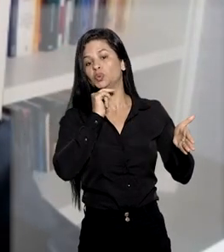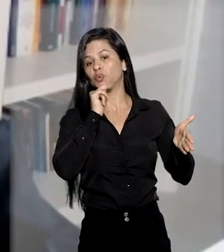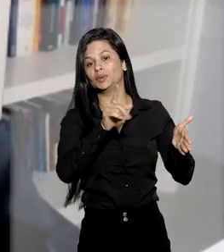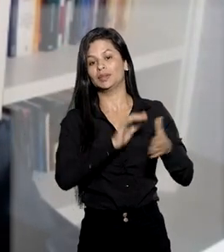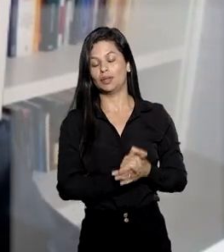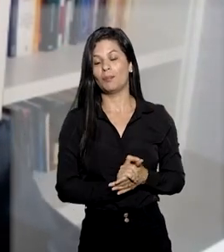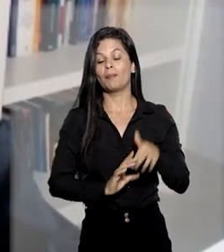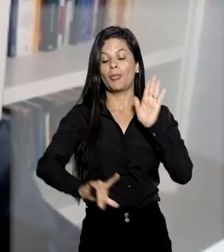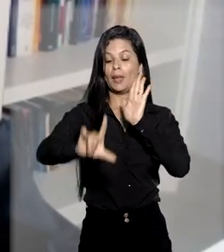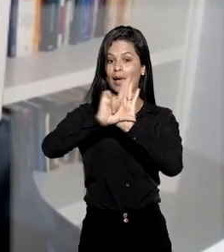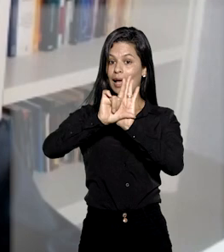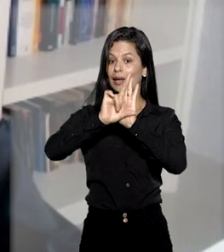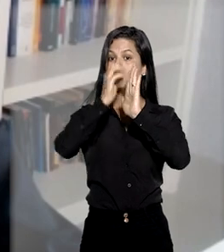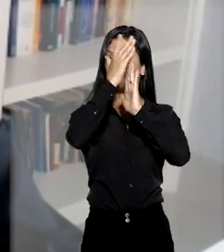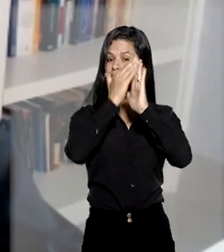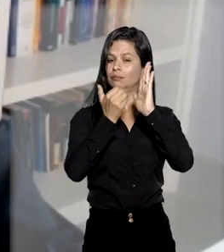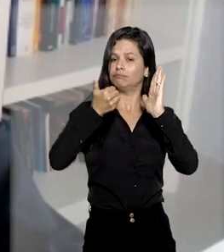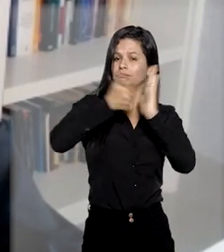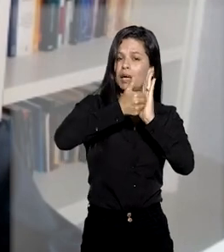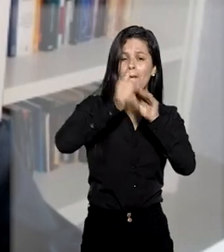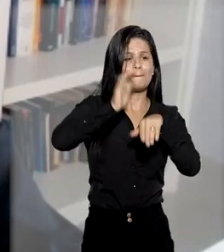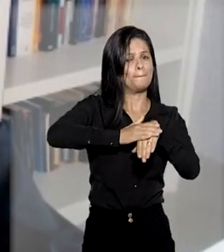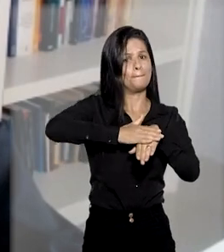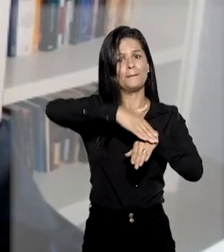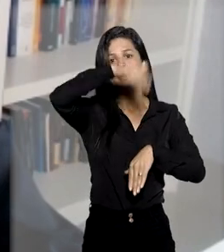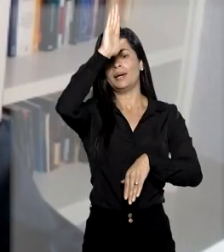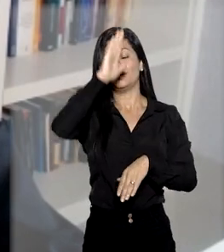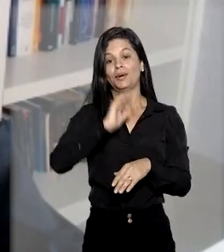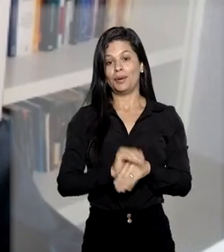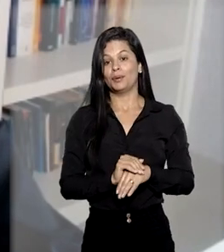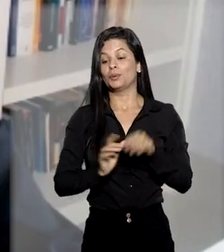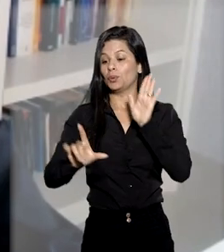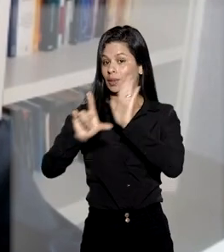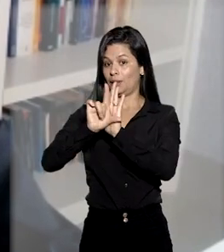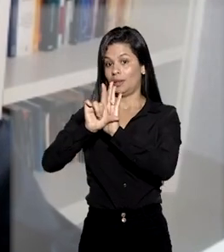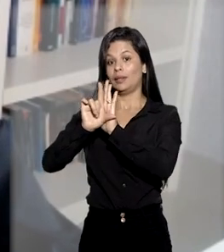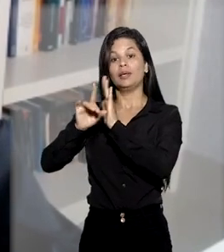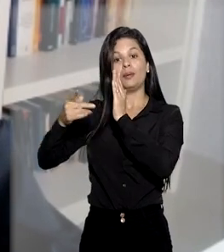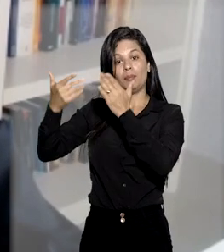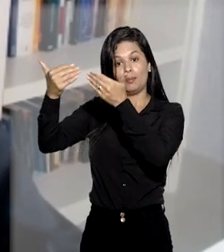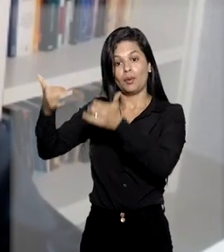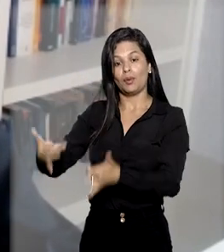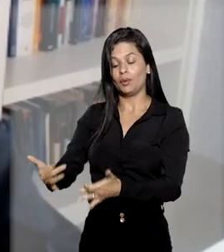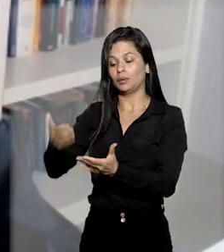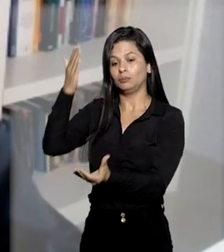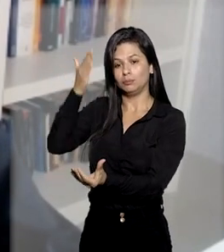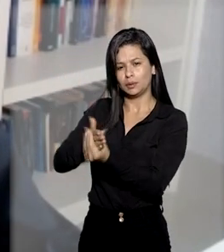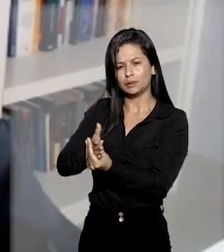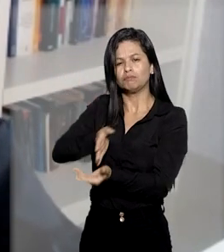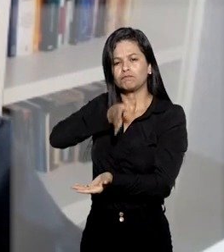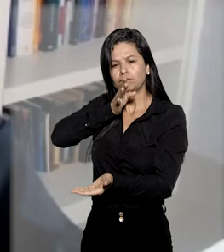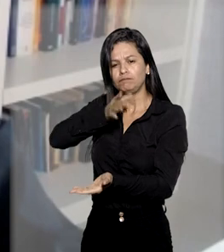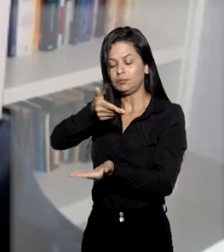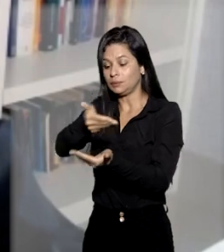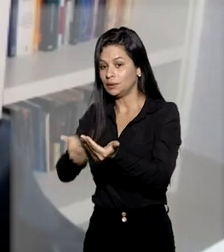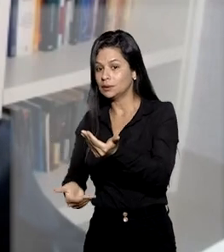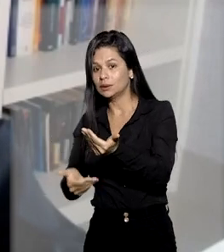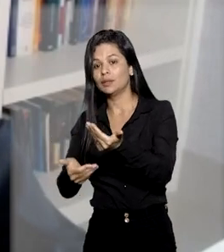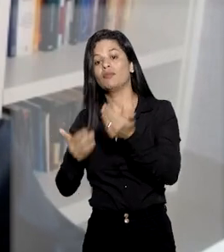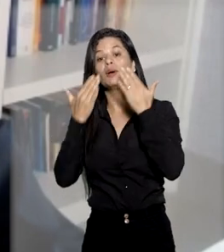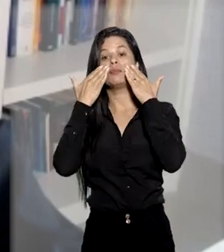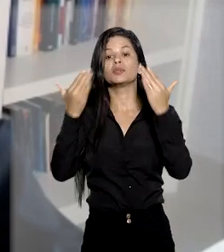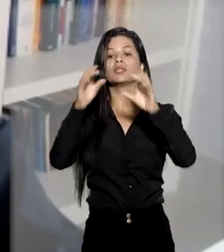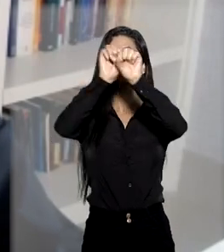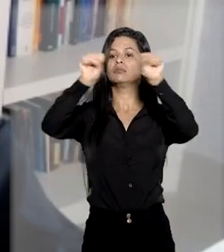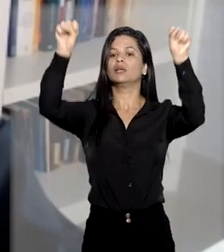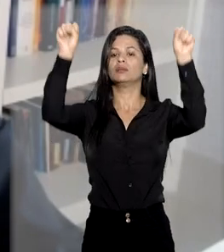A legitimidade para a reclamação é maior do que a legitimidade para agir oriunda do processo de conhecimento, porque você vai demonstrar